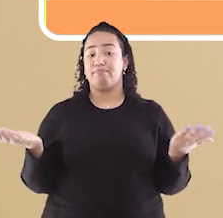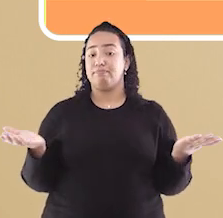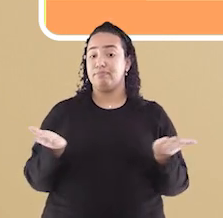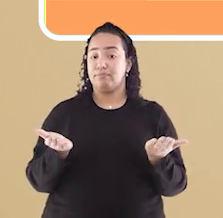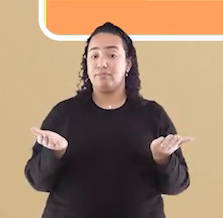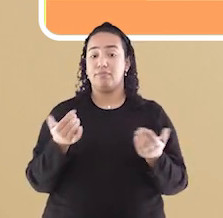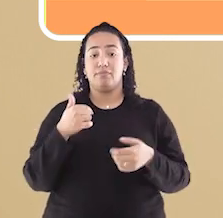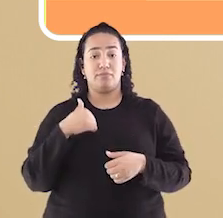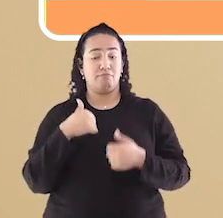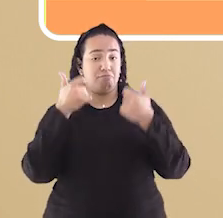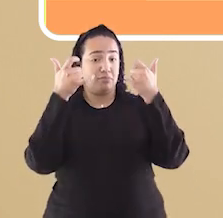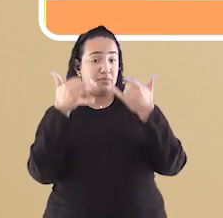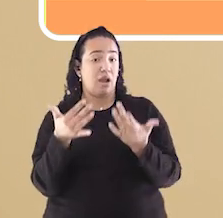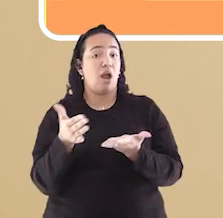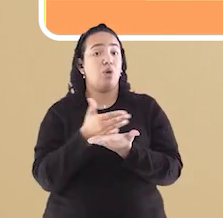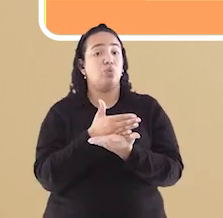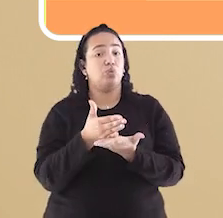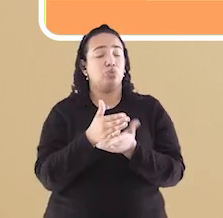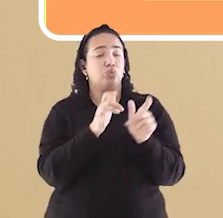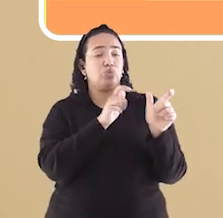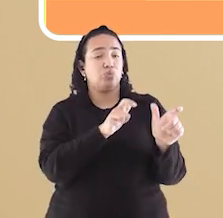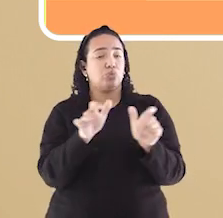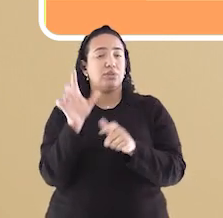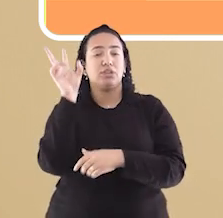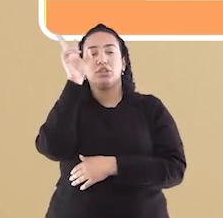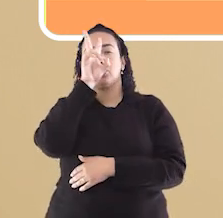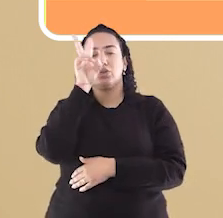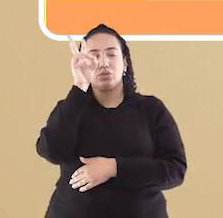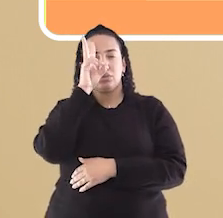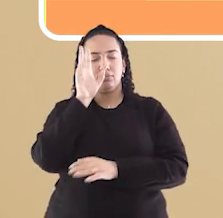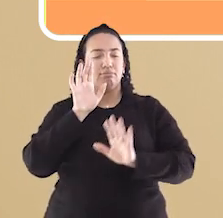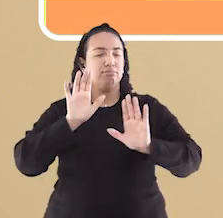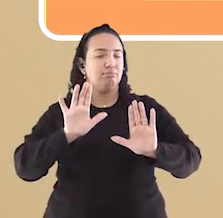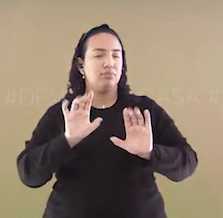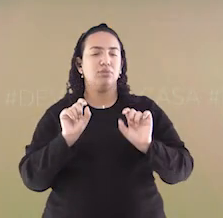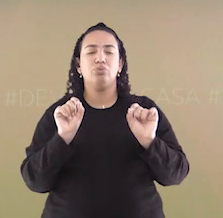sobre alguns centros históricos. Mas, o que são centros históricos? E vamos lá. lá Vamos Seis